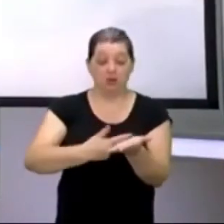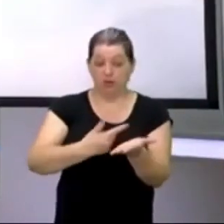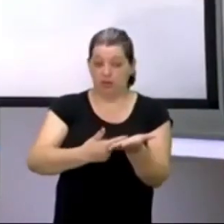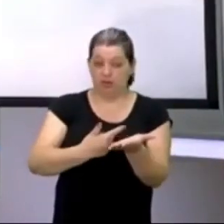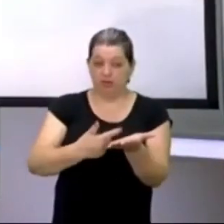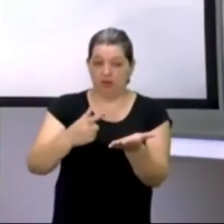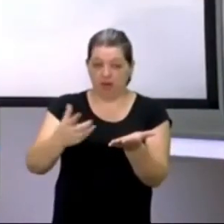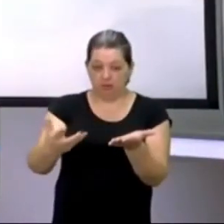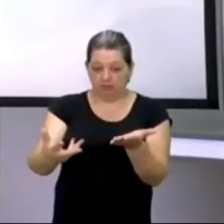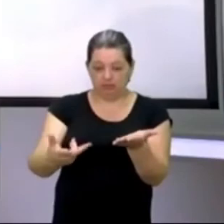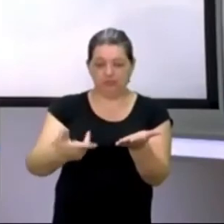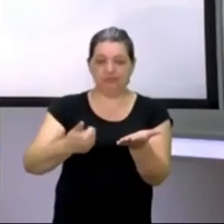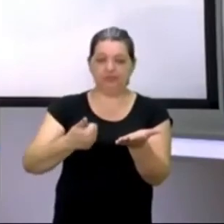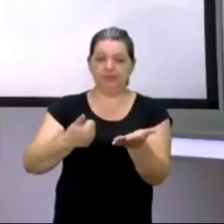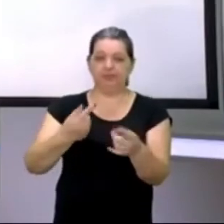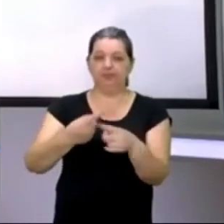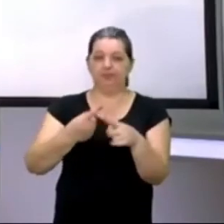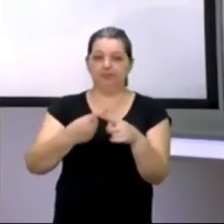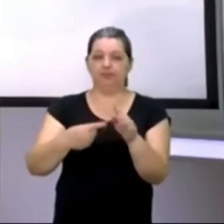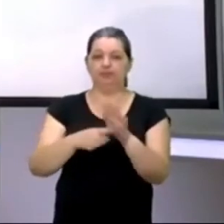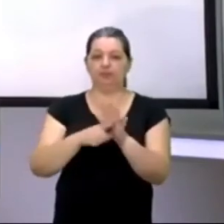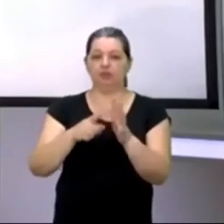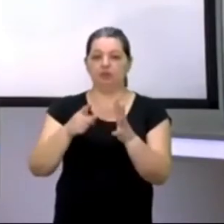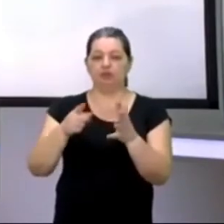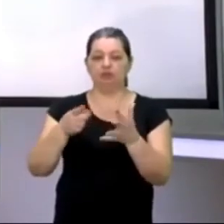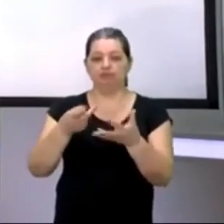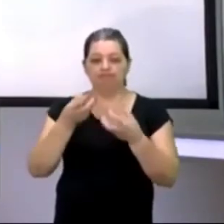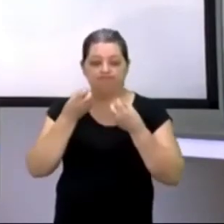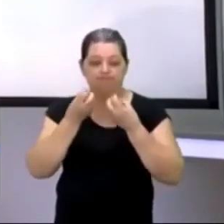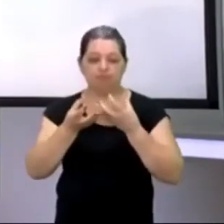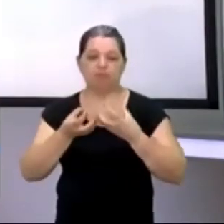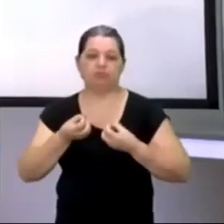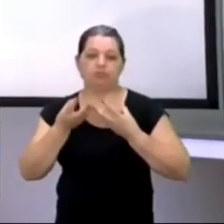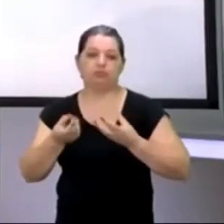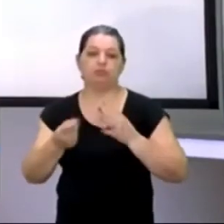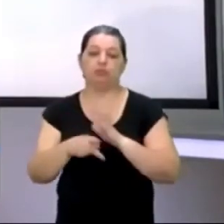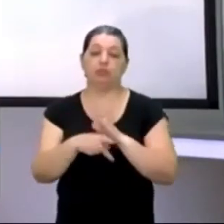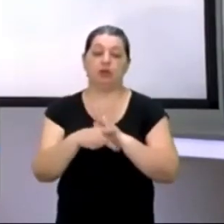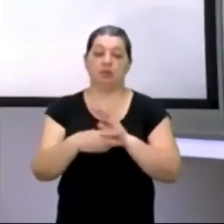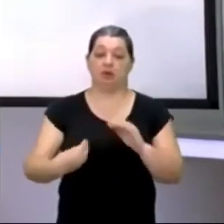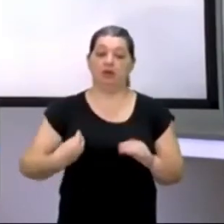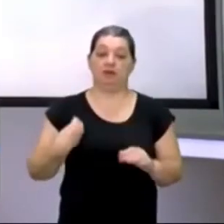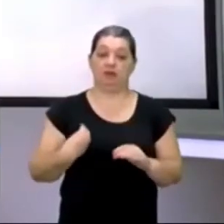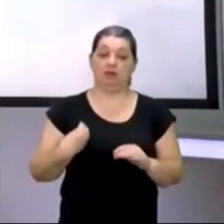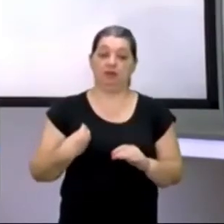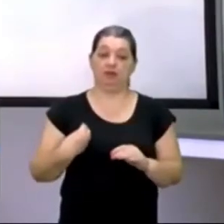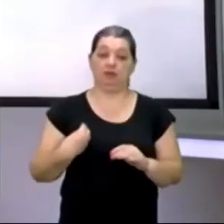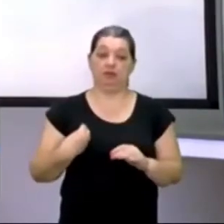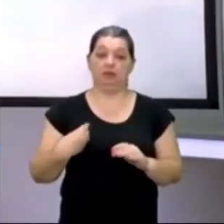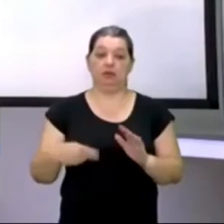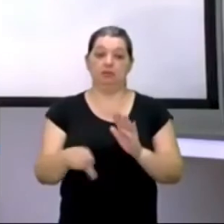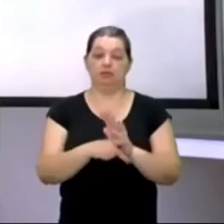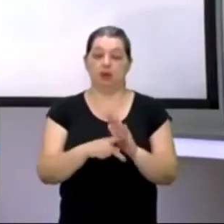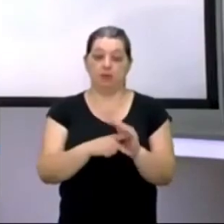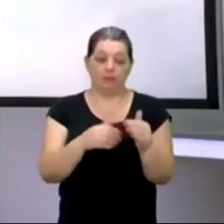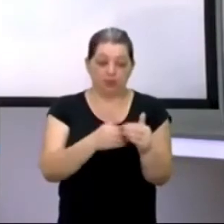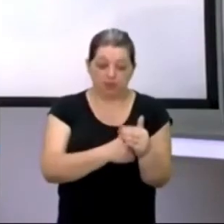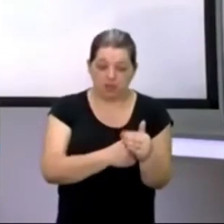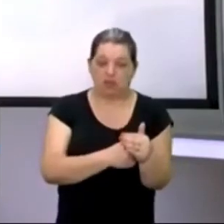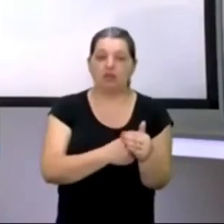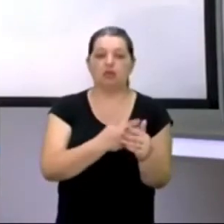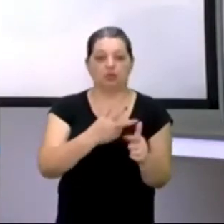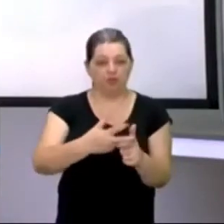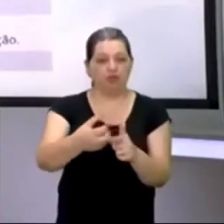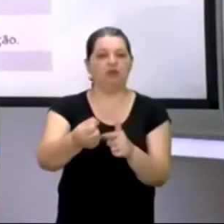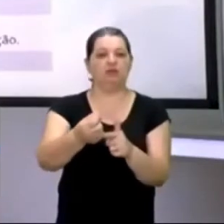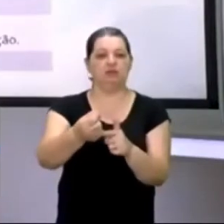tão maravilhoso porque ele pulsa a vida. Porque ao fim, o mistério vence. Porque o mistério